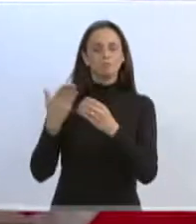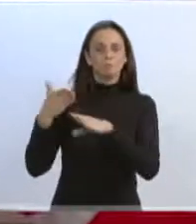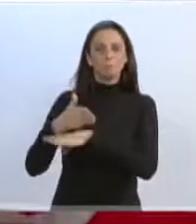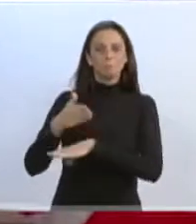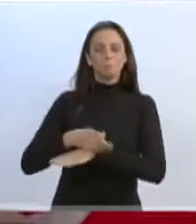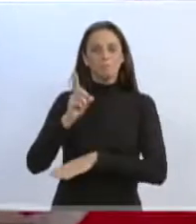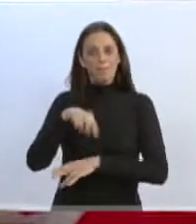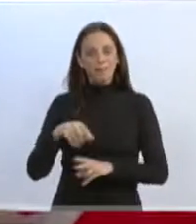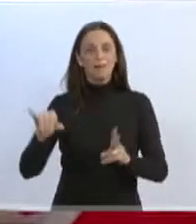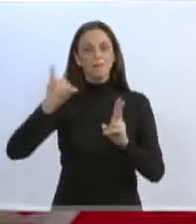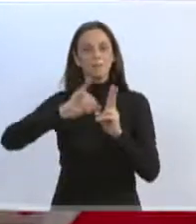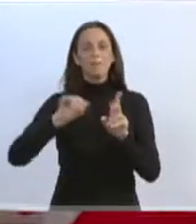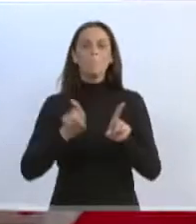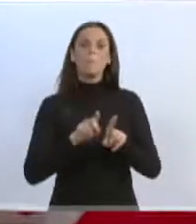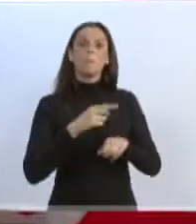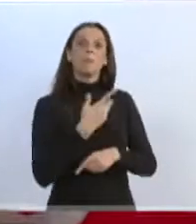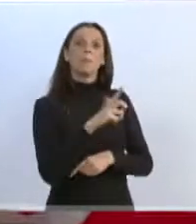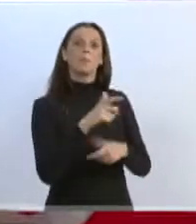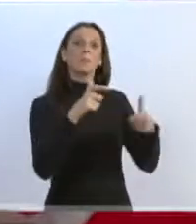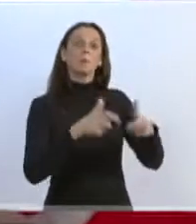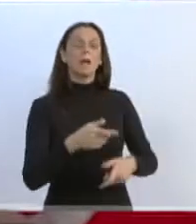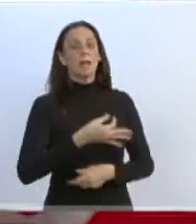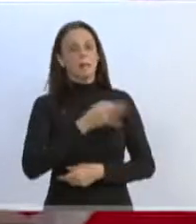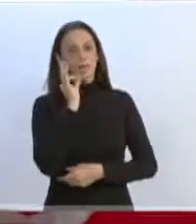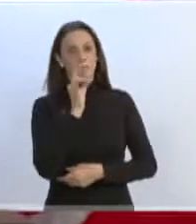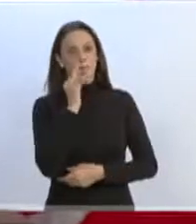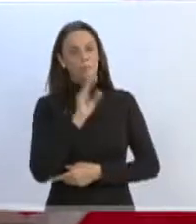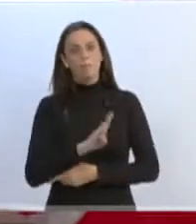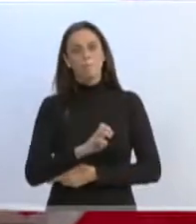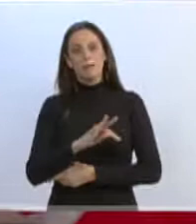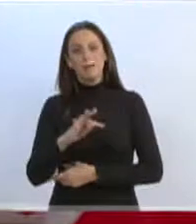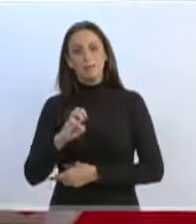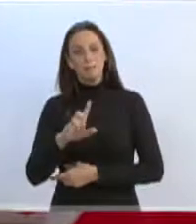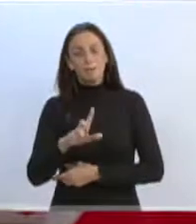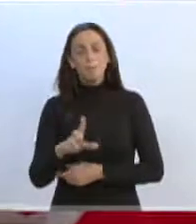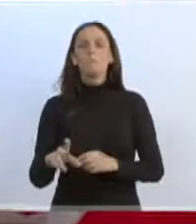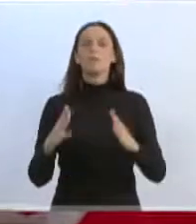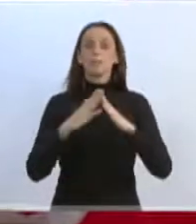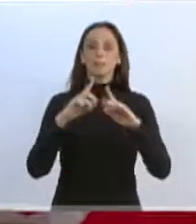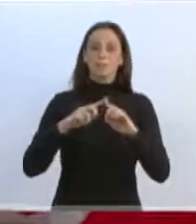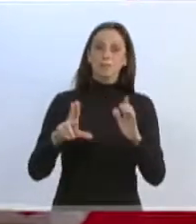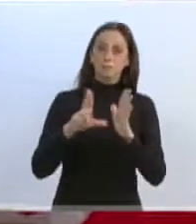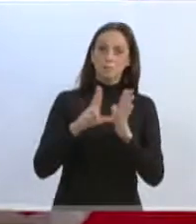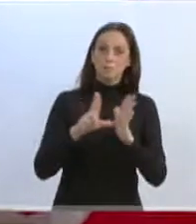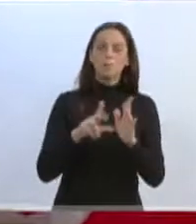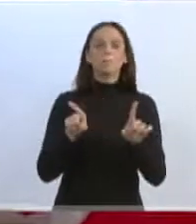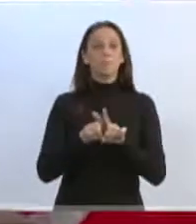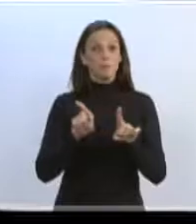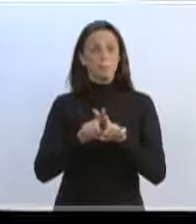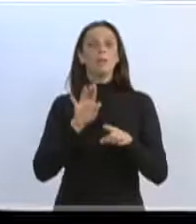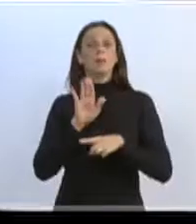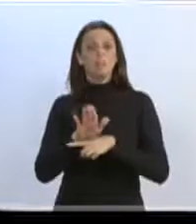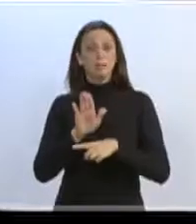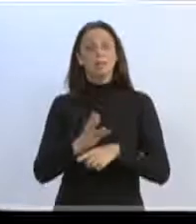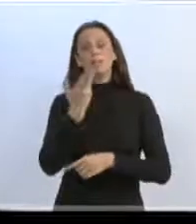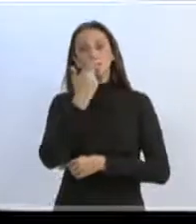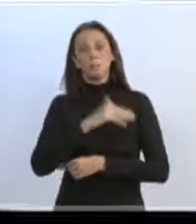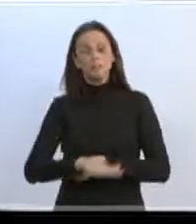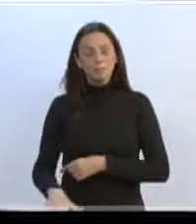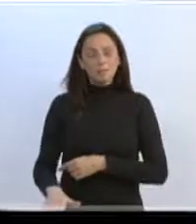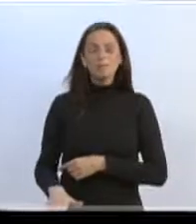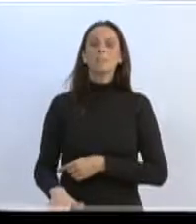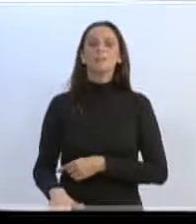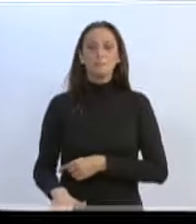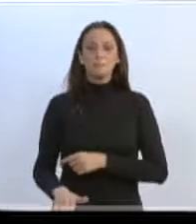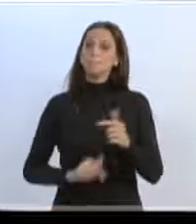Central, no Café Beneficiente do Lar Betel, que foi realizado na Igreja Luterana da Rua José Reuter, entidade que atende um grande número de crianças na nossa comunidade, que faz